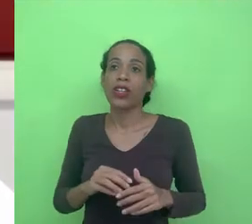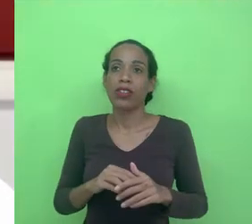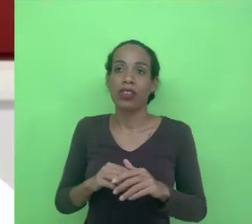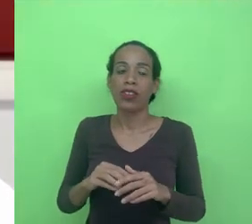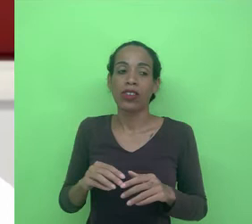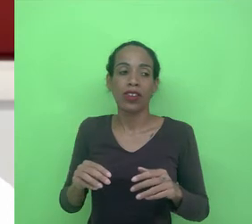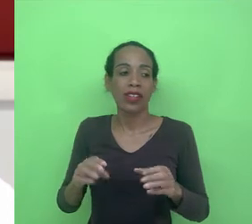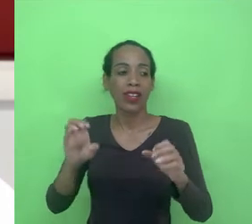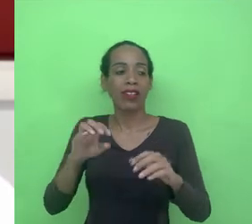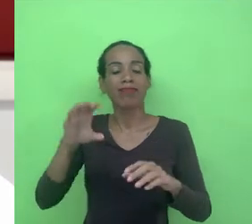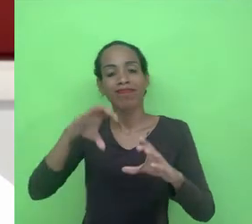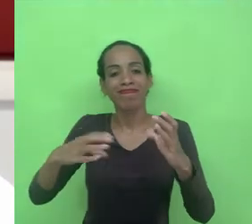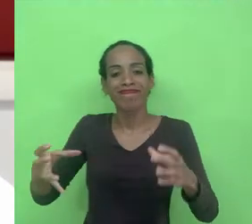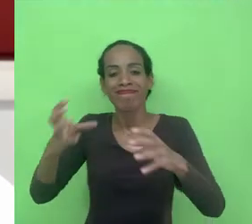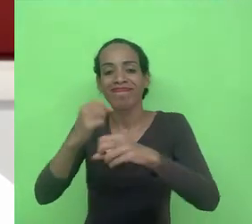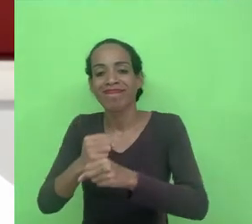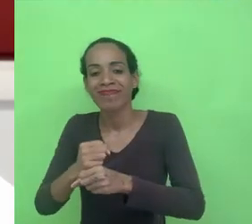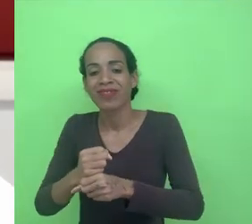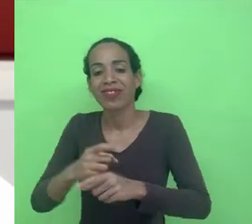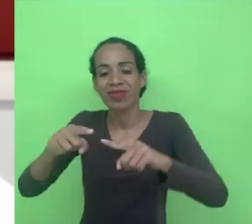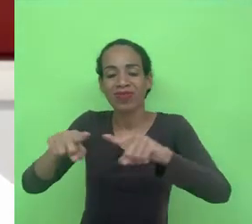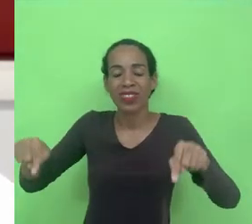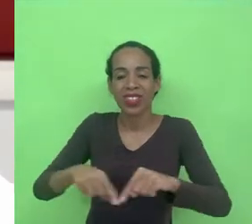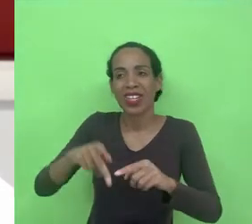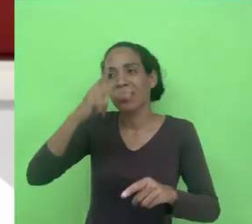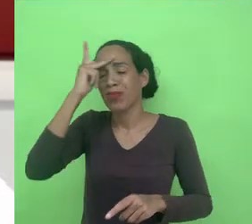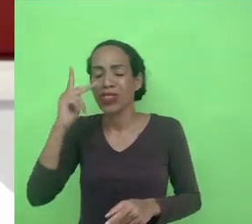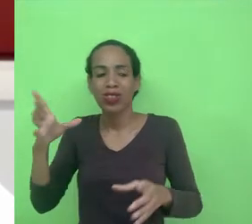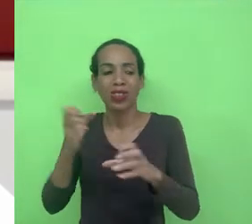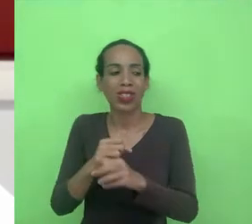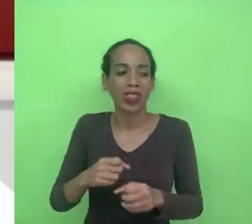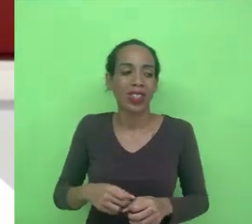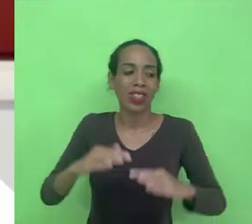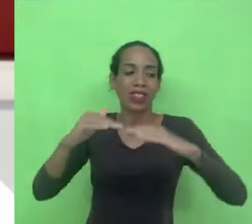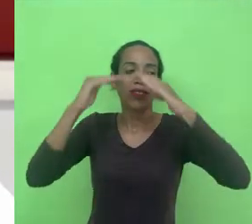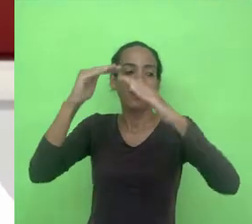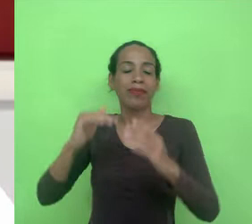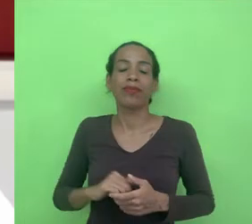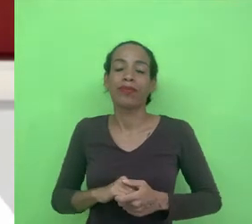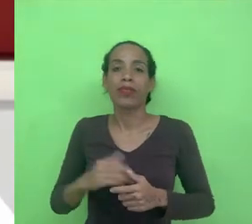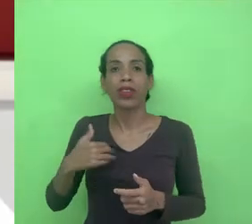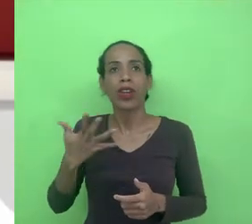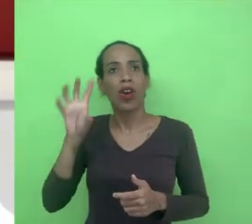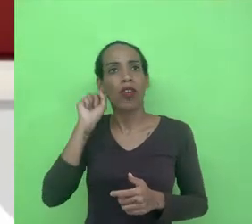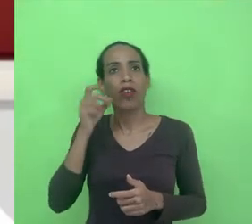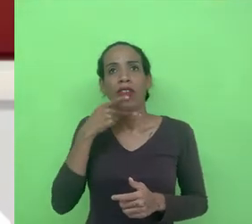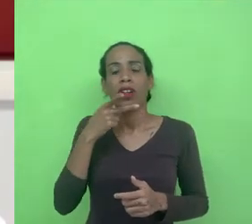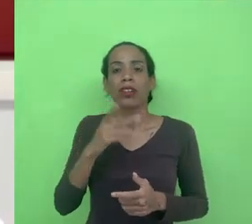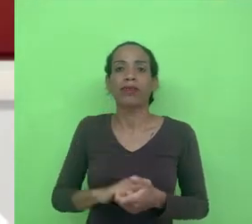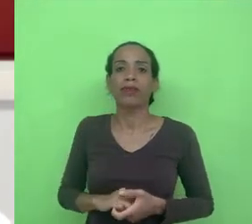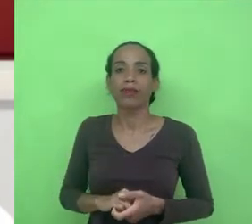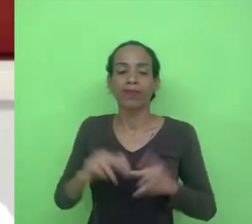Estado vinculado a um território população enfim um Estado soberano eu queria ouvi-lo falar um pouquinho a respeito desse tema